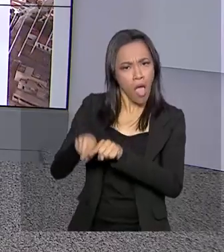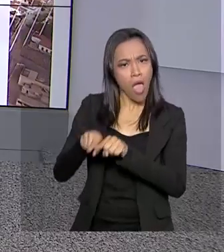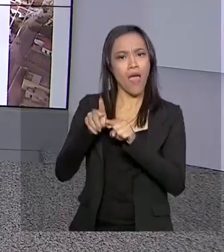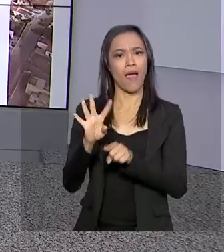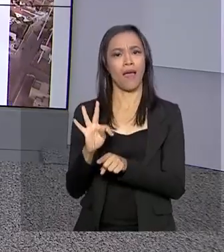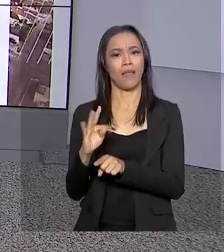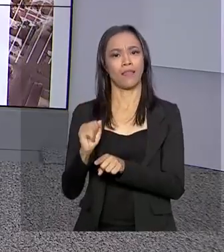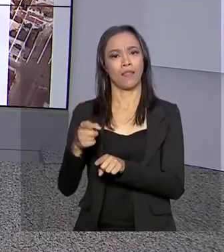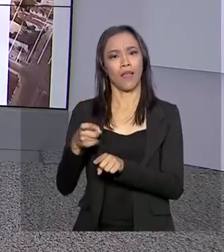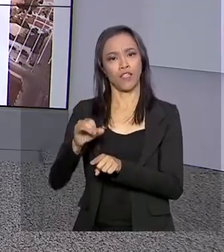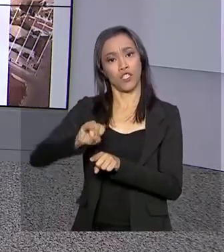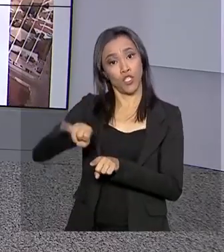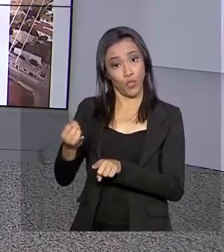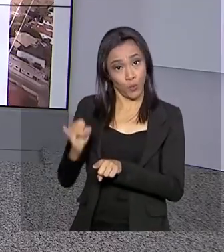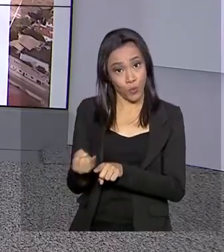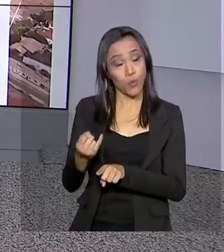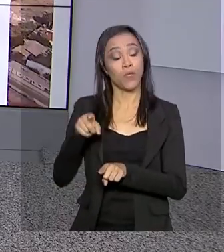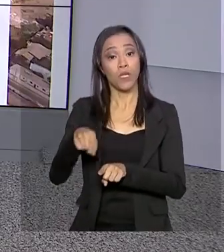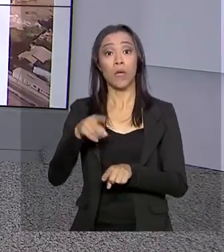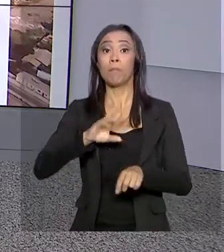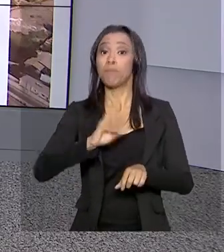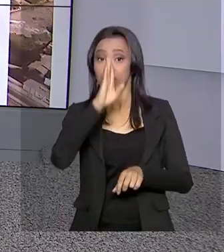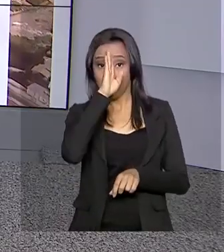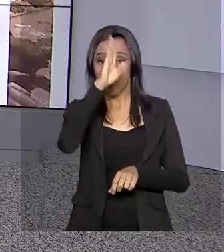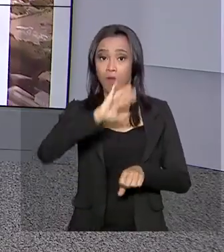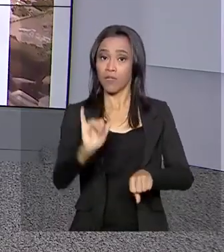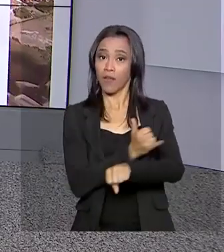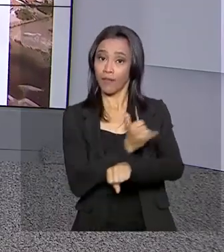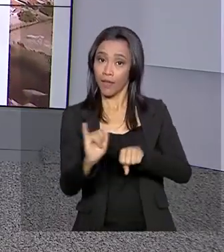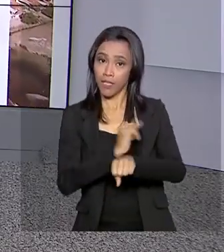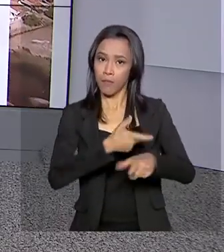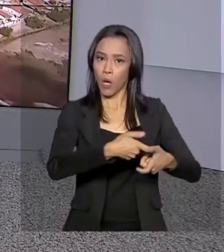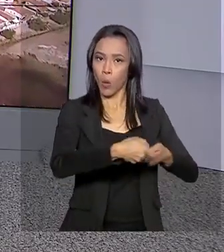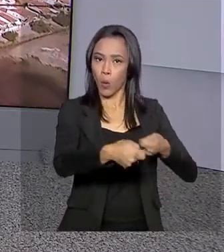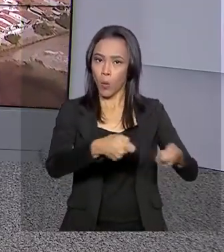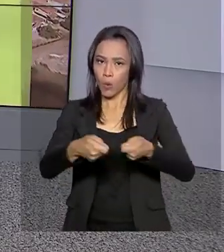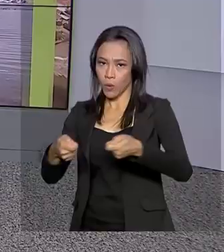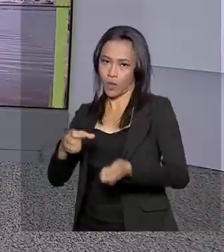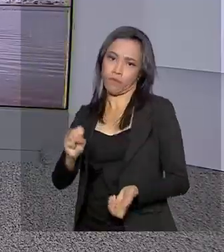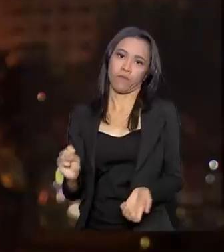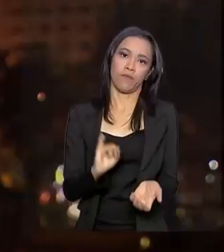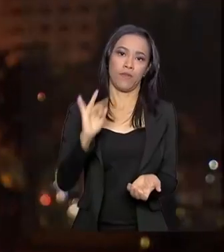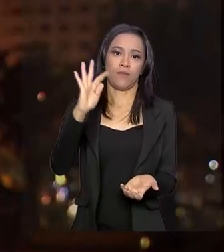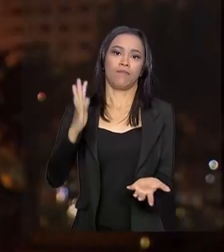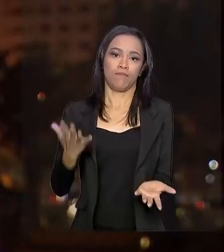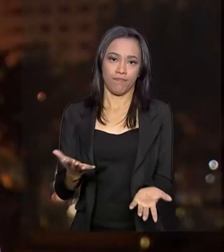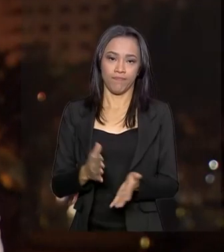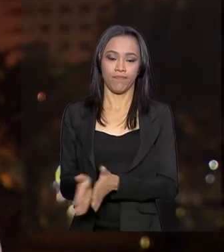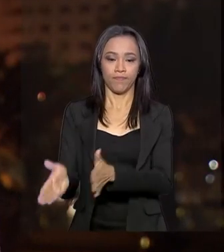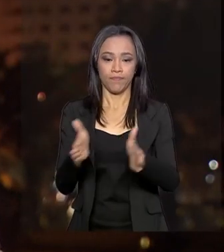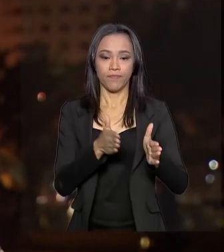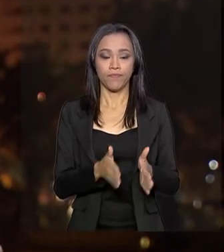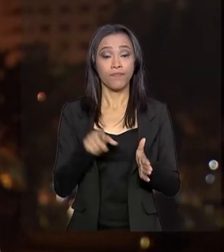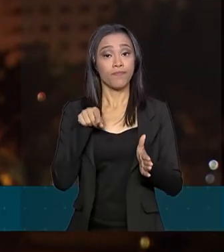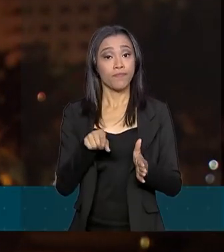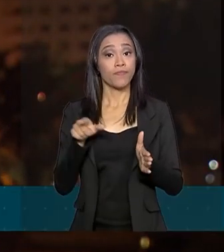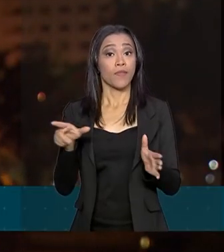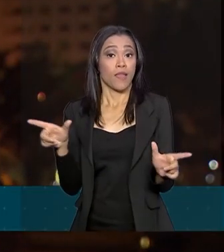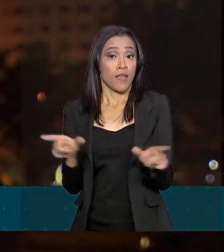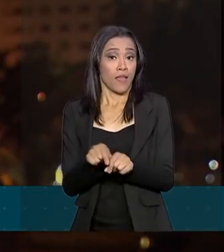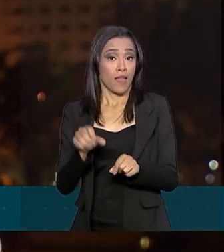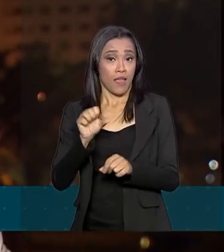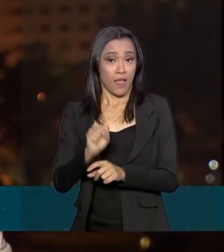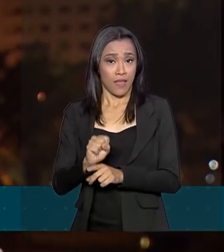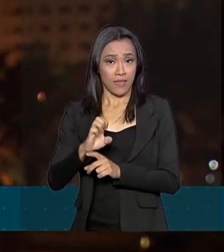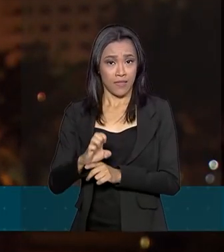economia e o principal instrumento do Banco Central para manter a inflação sob controle. A taxa não era alterada